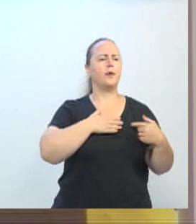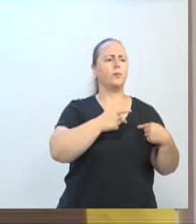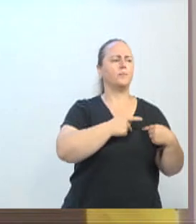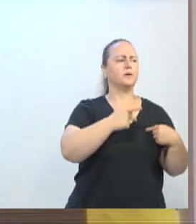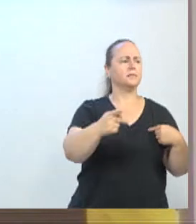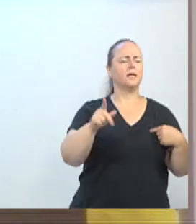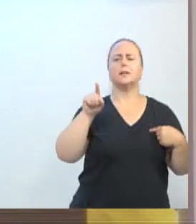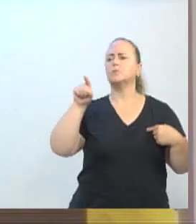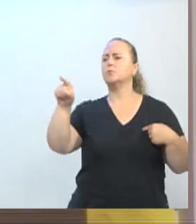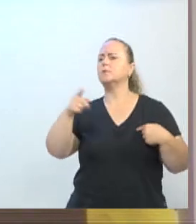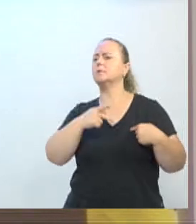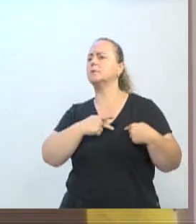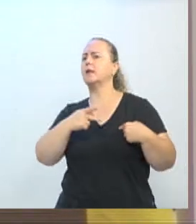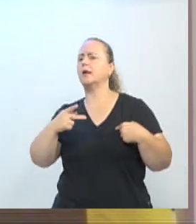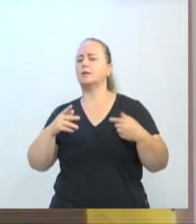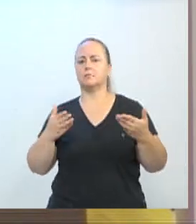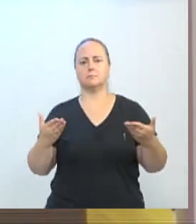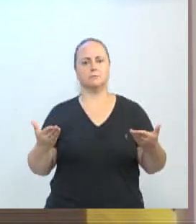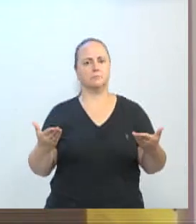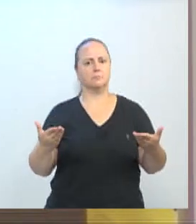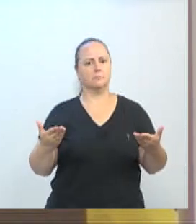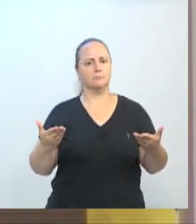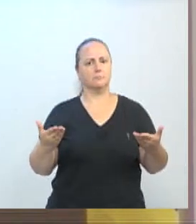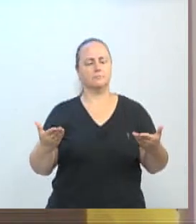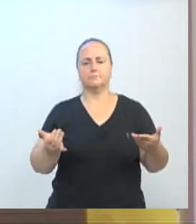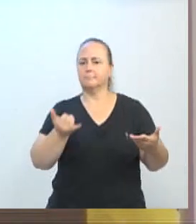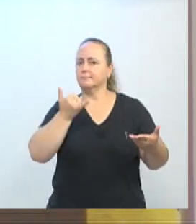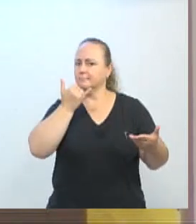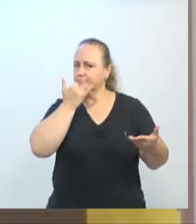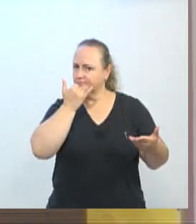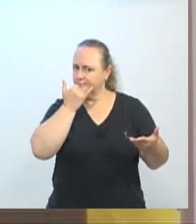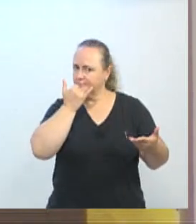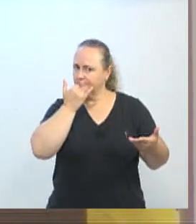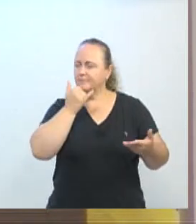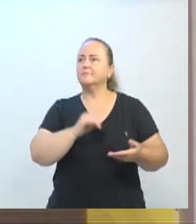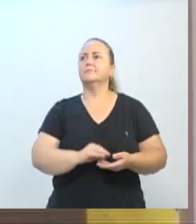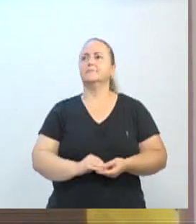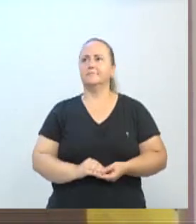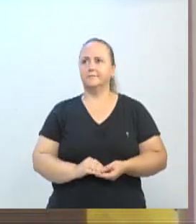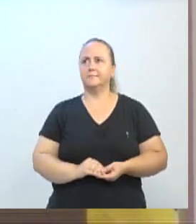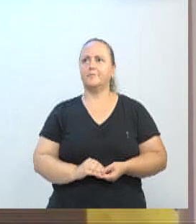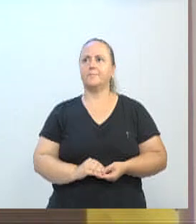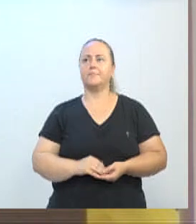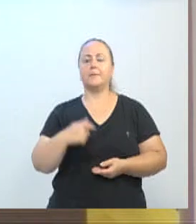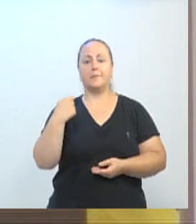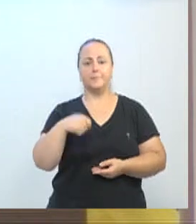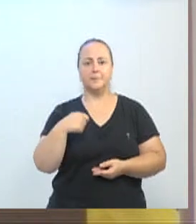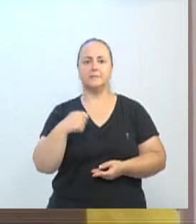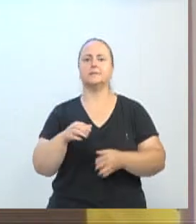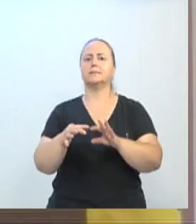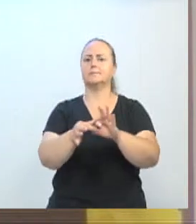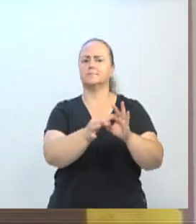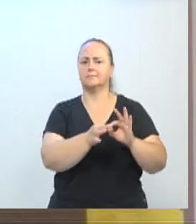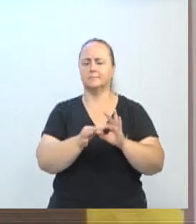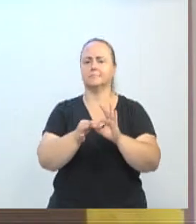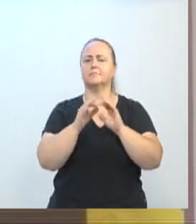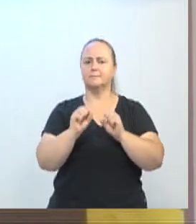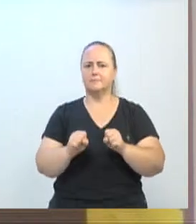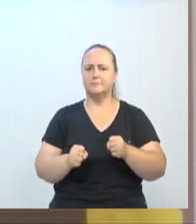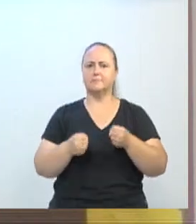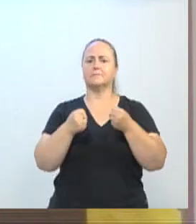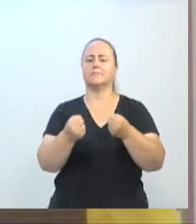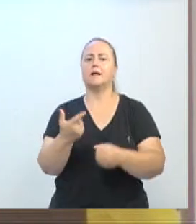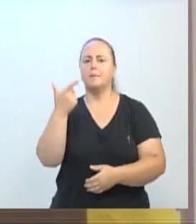se foi o outro presidente. Ao invés de estarem se unindo, juntando esforços para